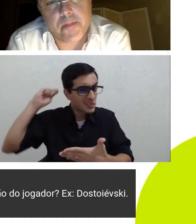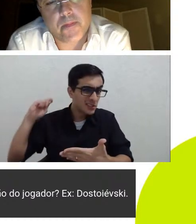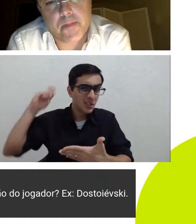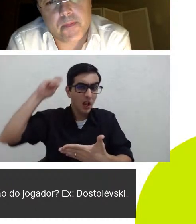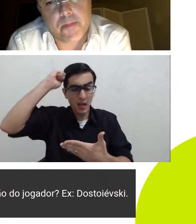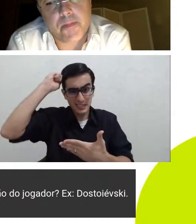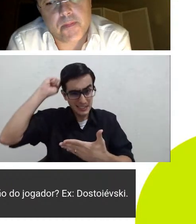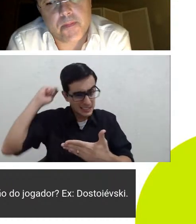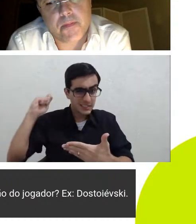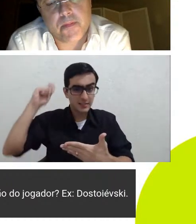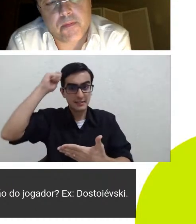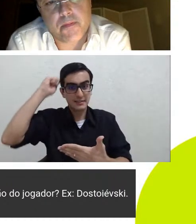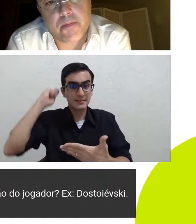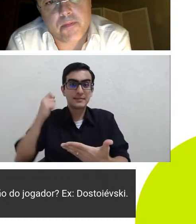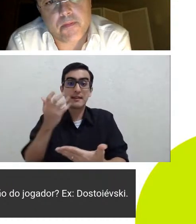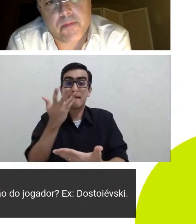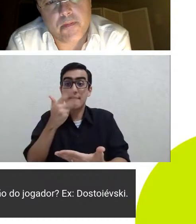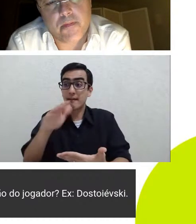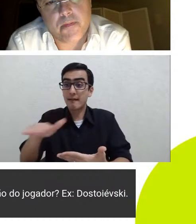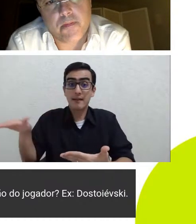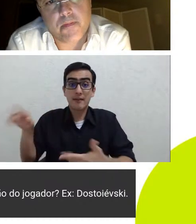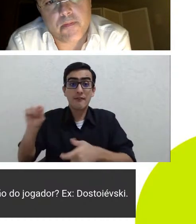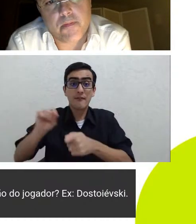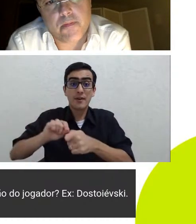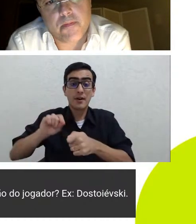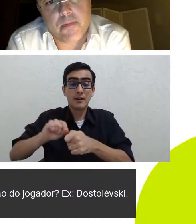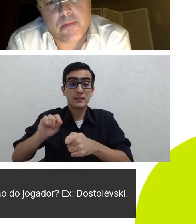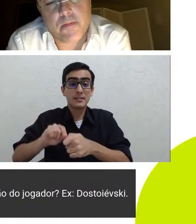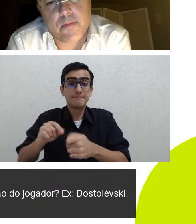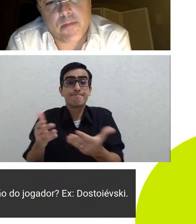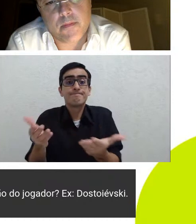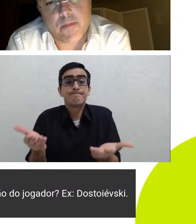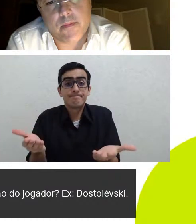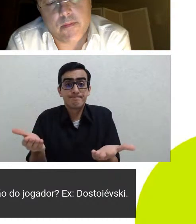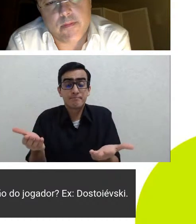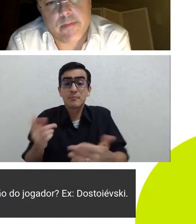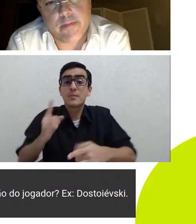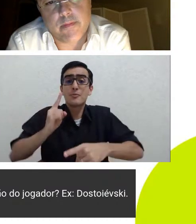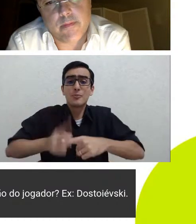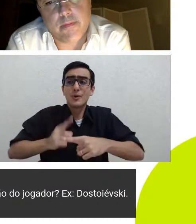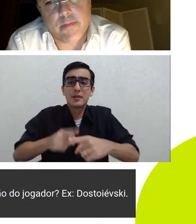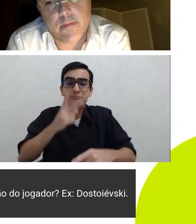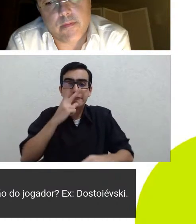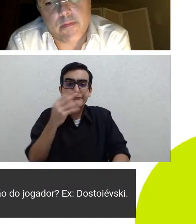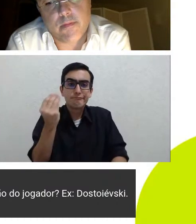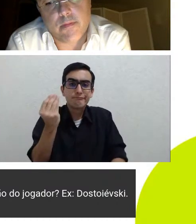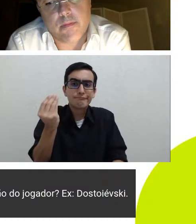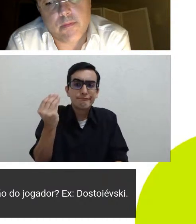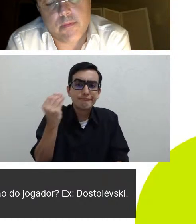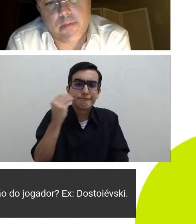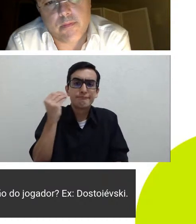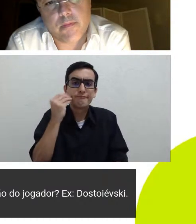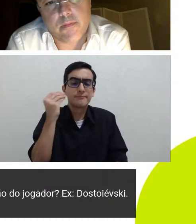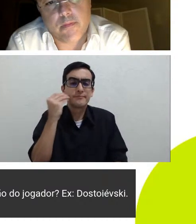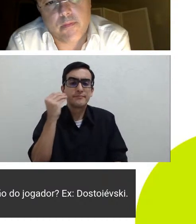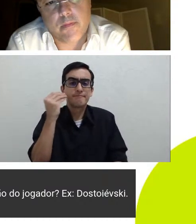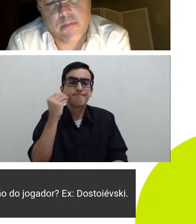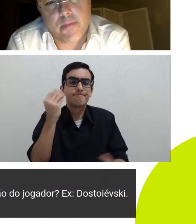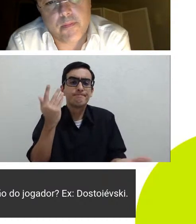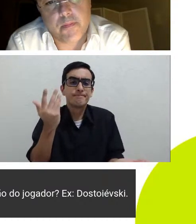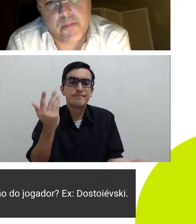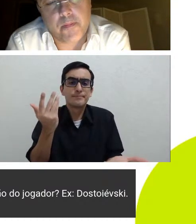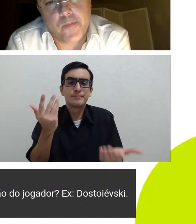o cabelo né e são tentativas até de tentar